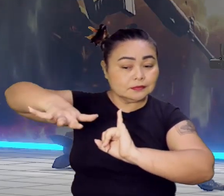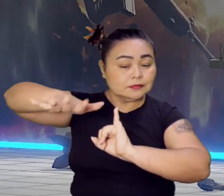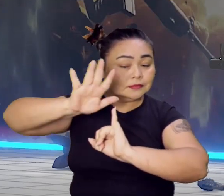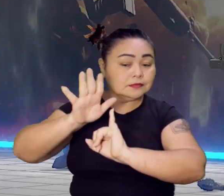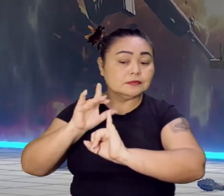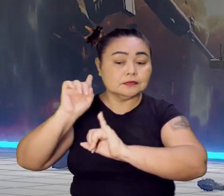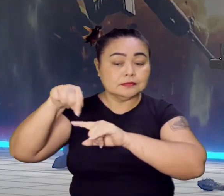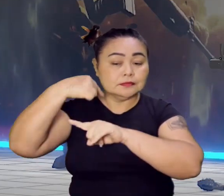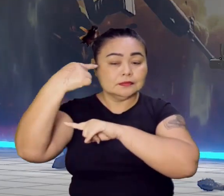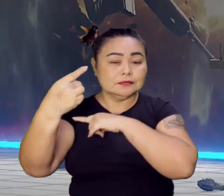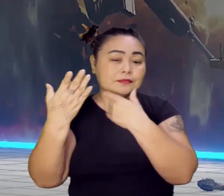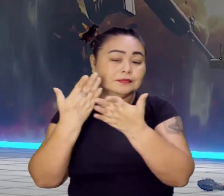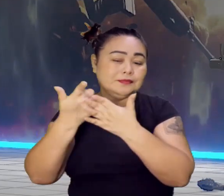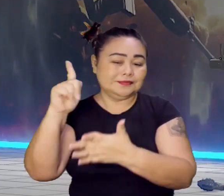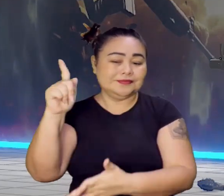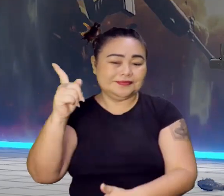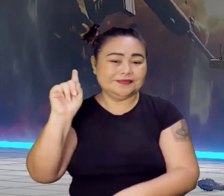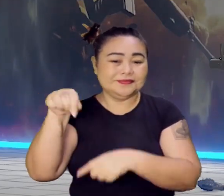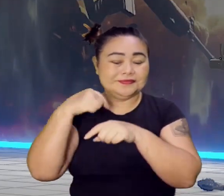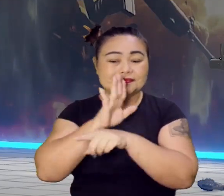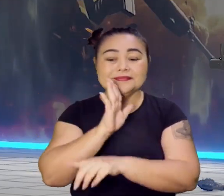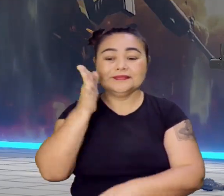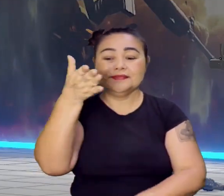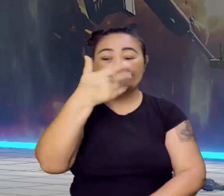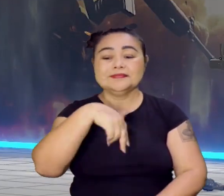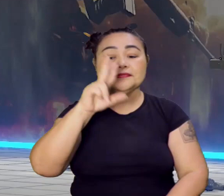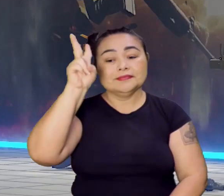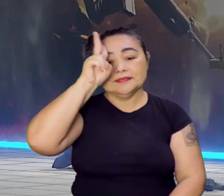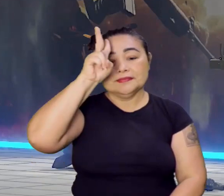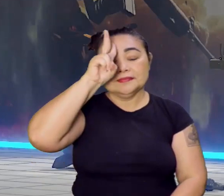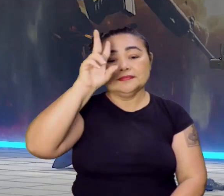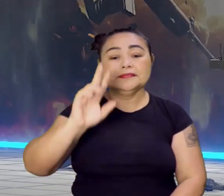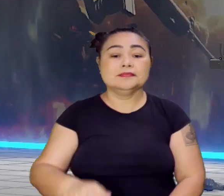aula de geografia e tudo, vamos entrar num processo histórico.